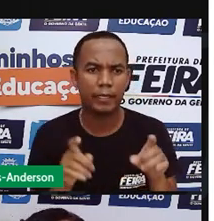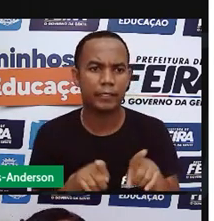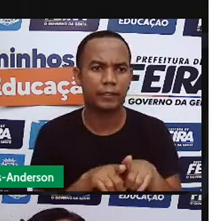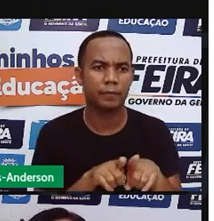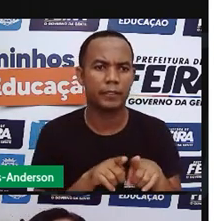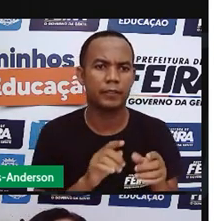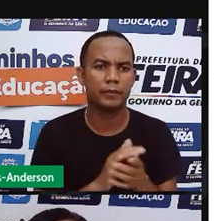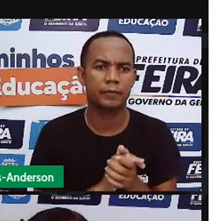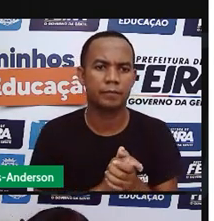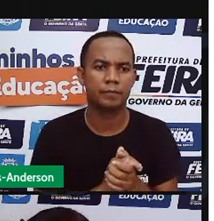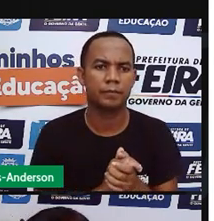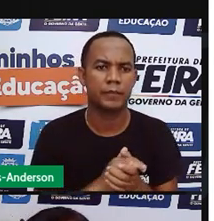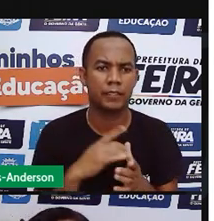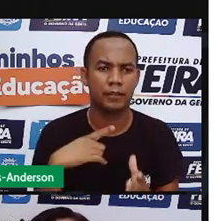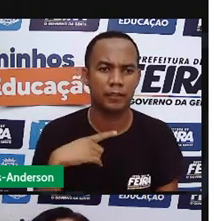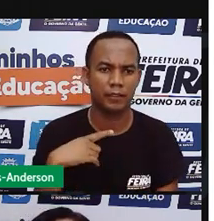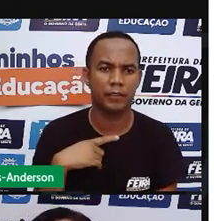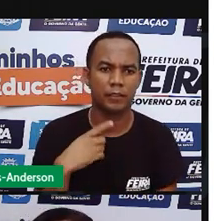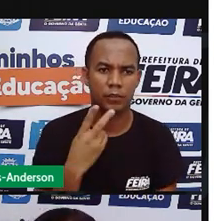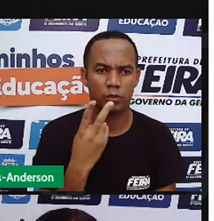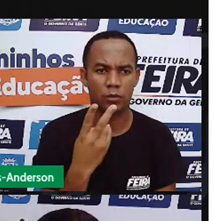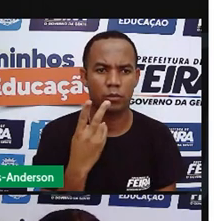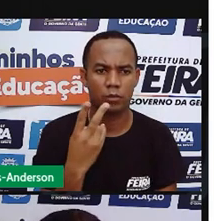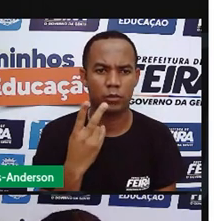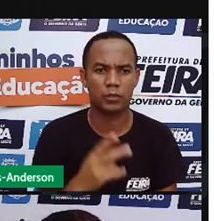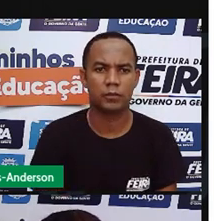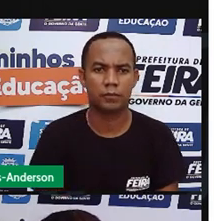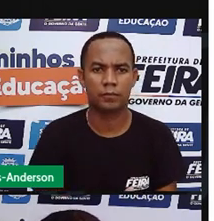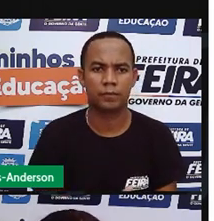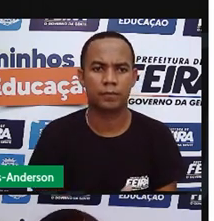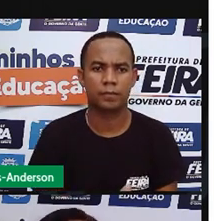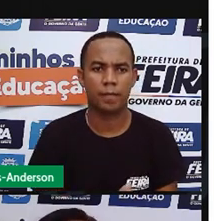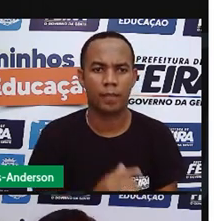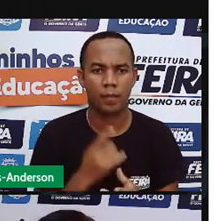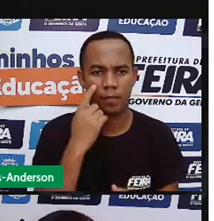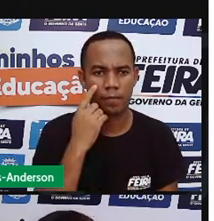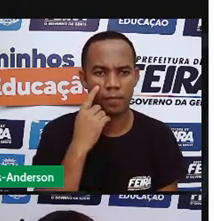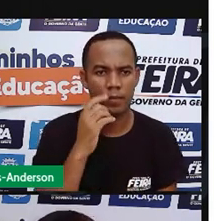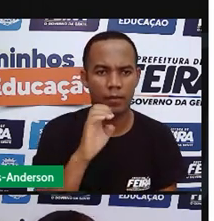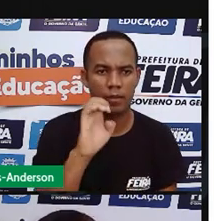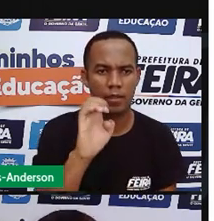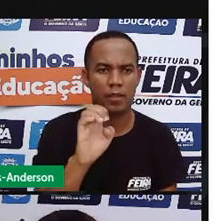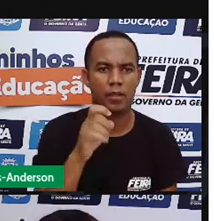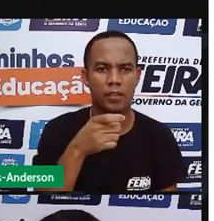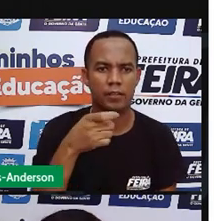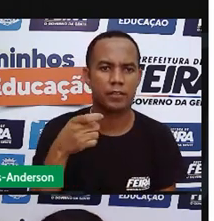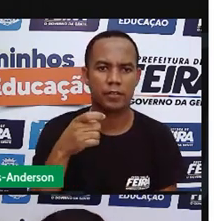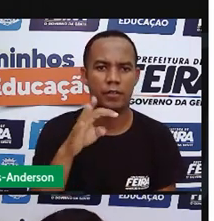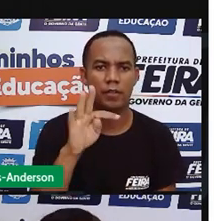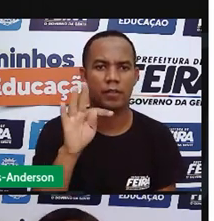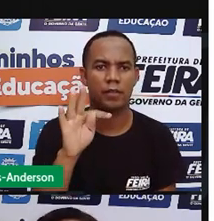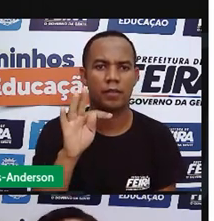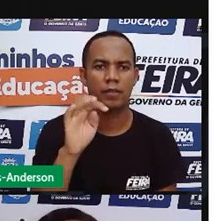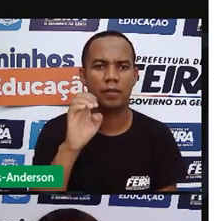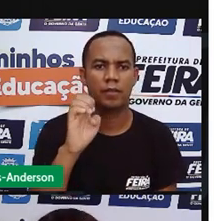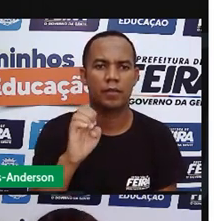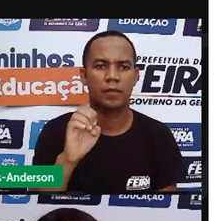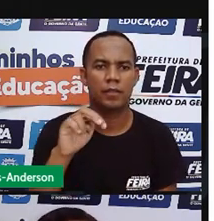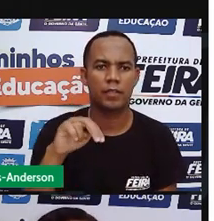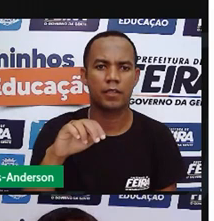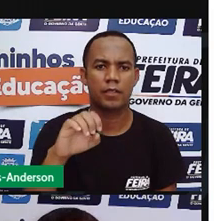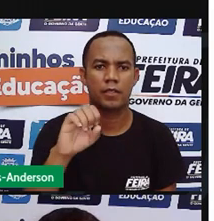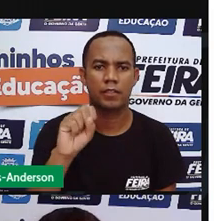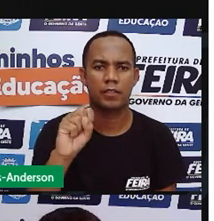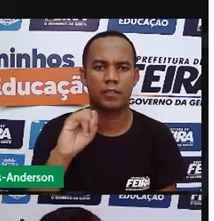a pecuária tem esses dois modos. A extensiva. É a criação que a fica solta.